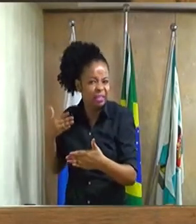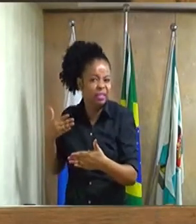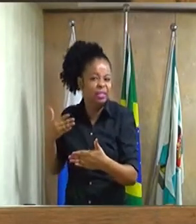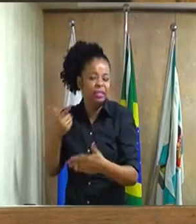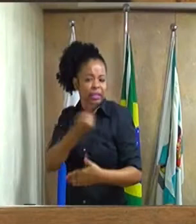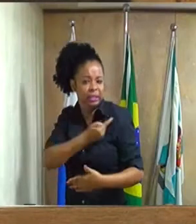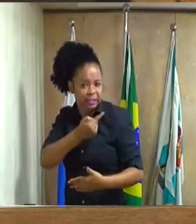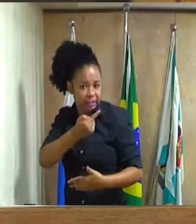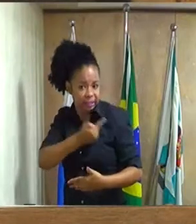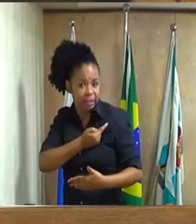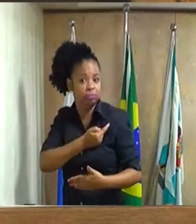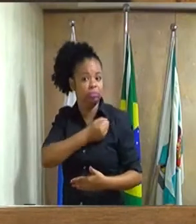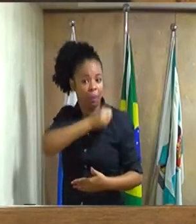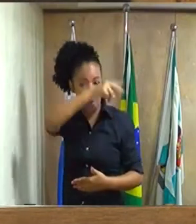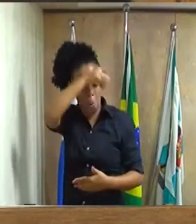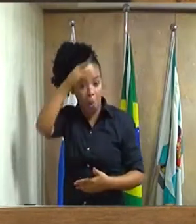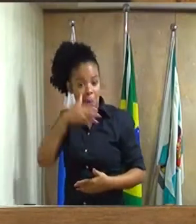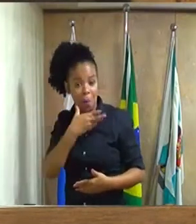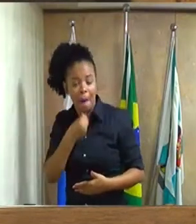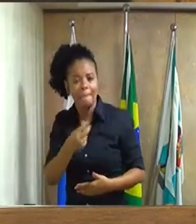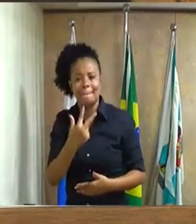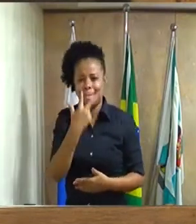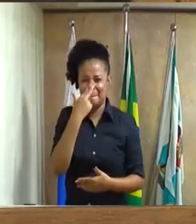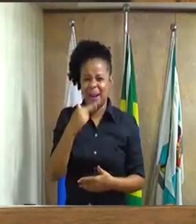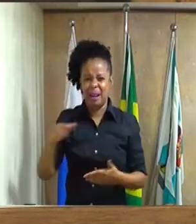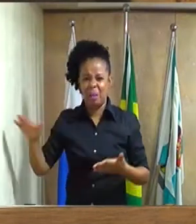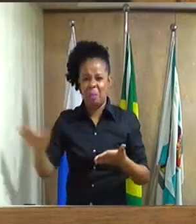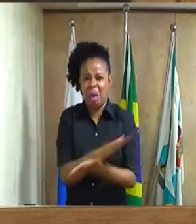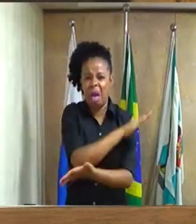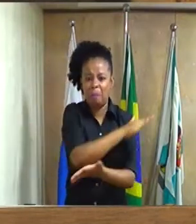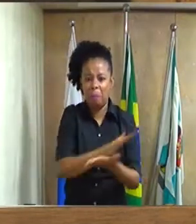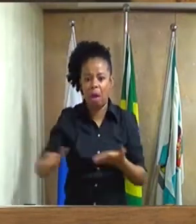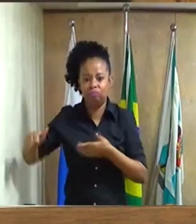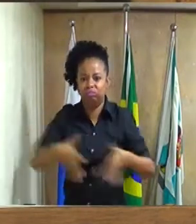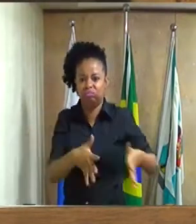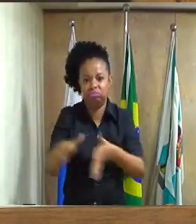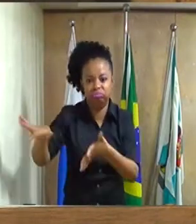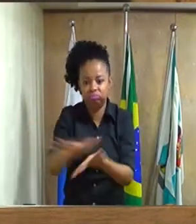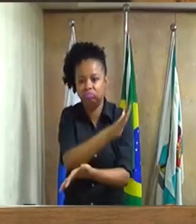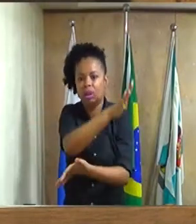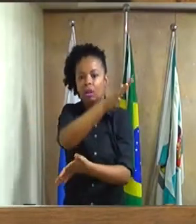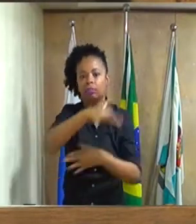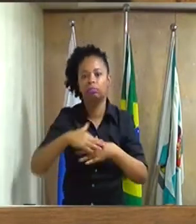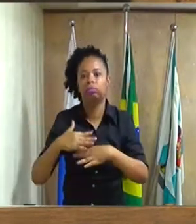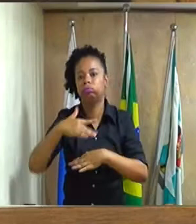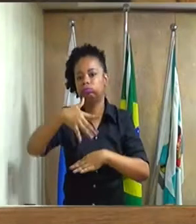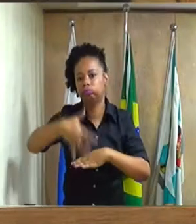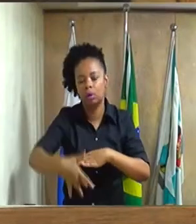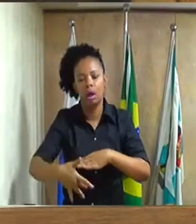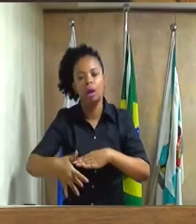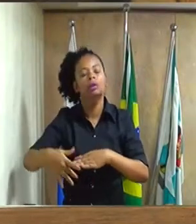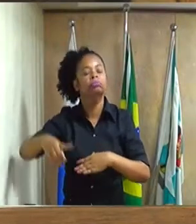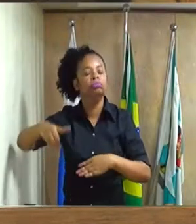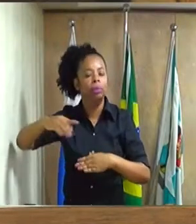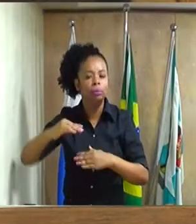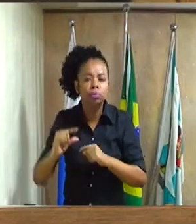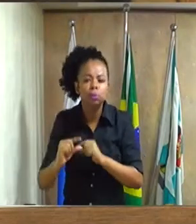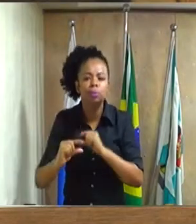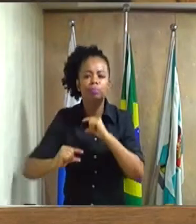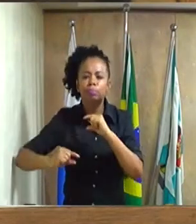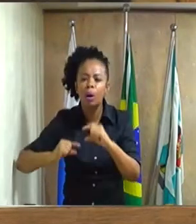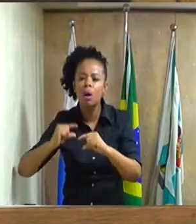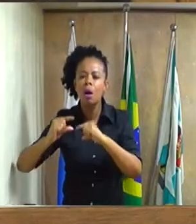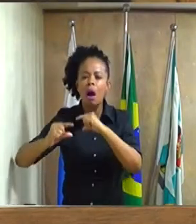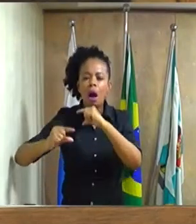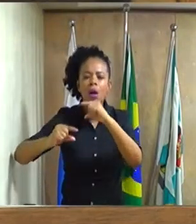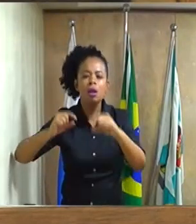parece que passou um tsunami em Duque de Caxias. Dia a dia estamos reconstruindo uma nova Duque de